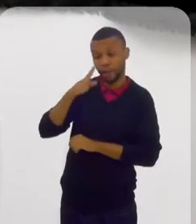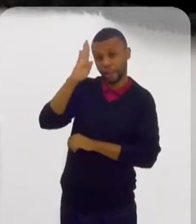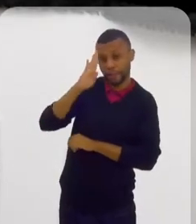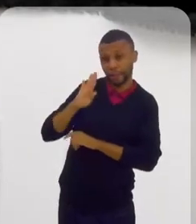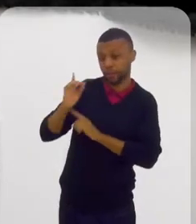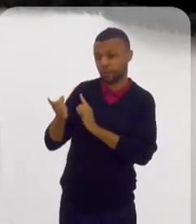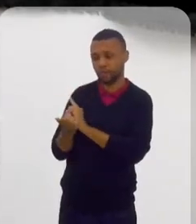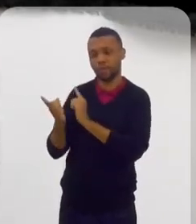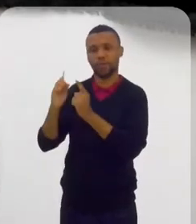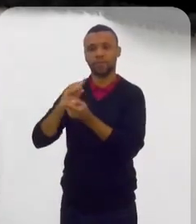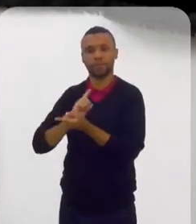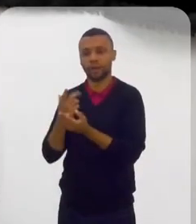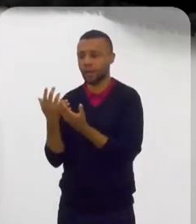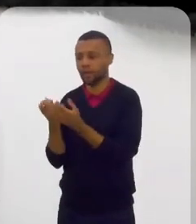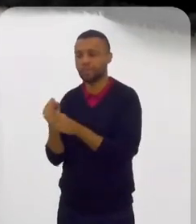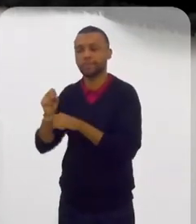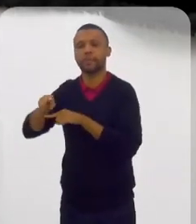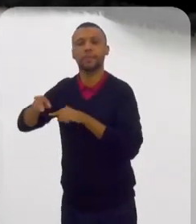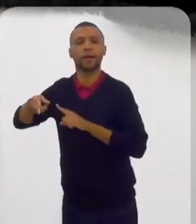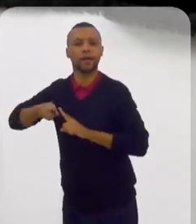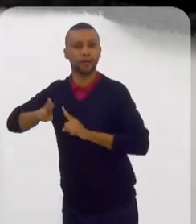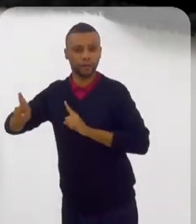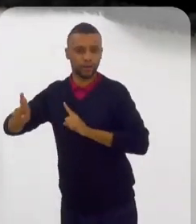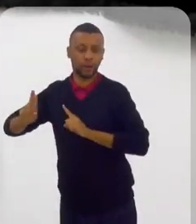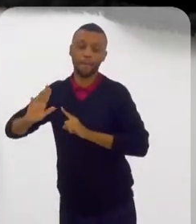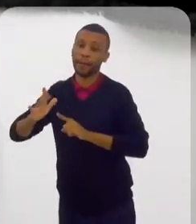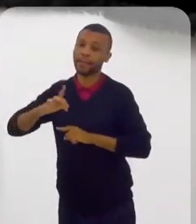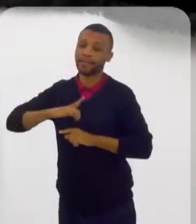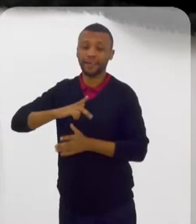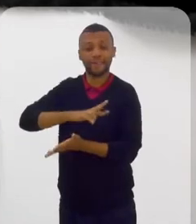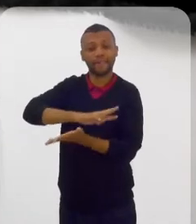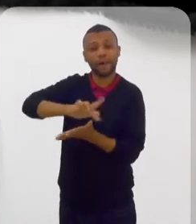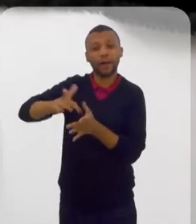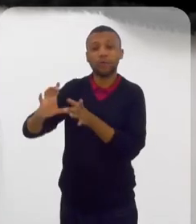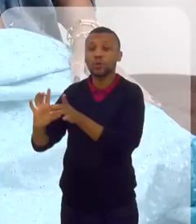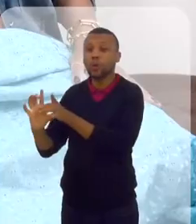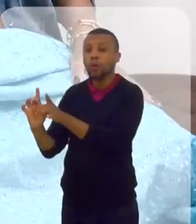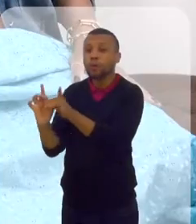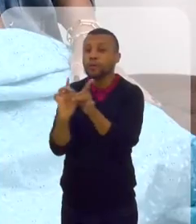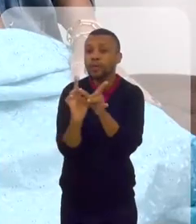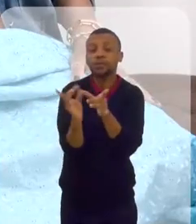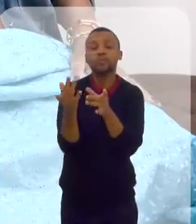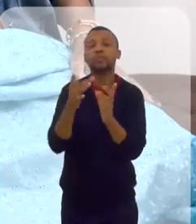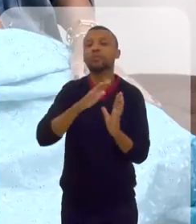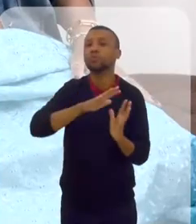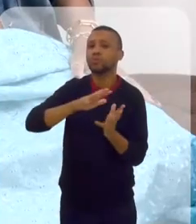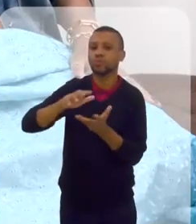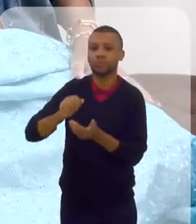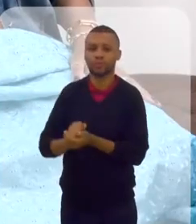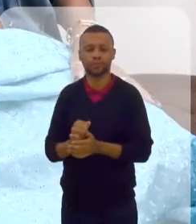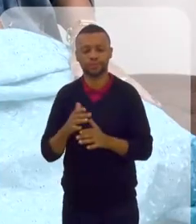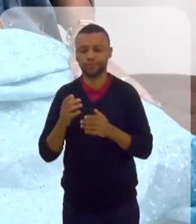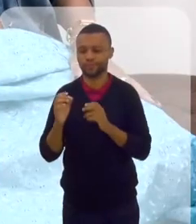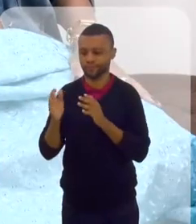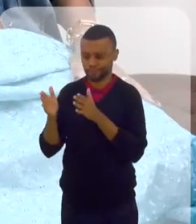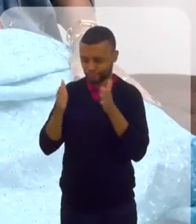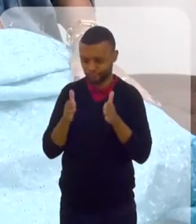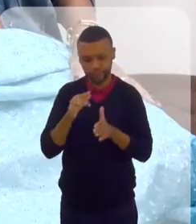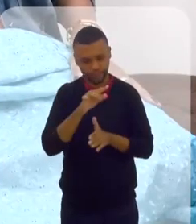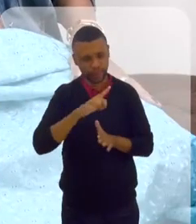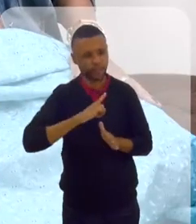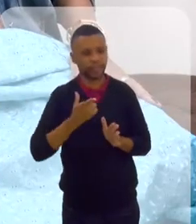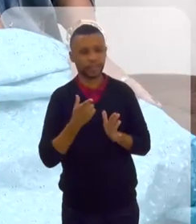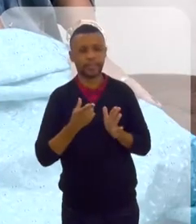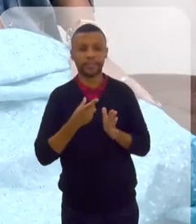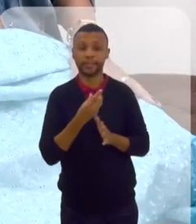só que existem outros centenas de cenários dentro do mundo com relação a esse tema. Tá. E aí você tem três filhos? Três filhos.